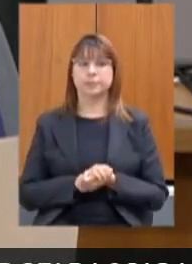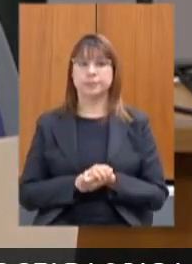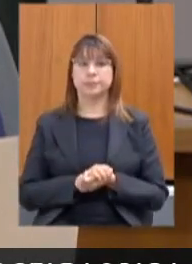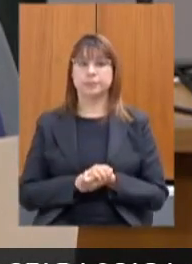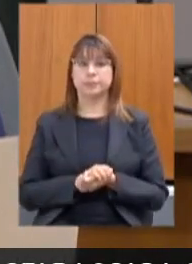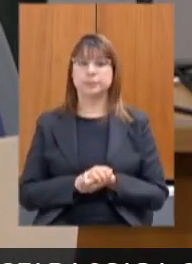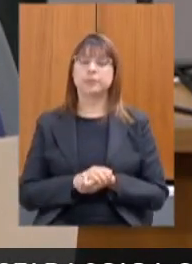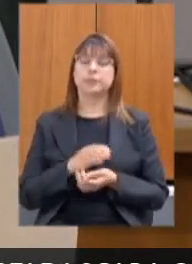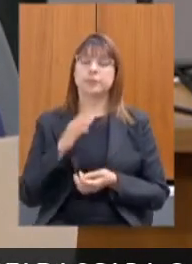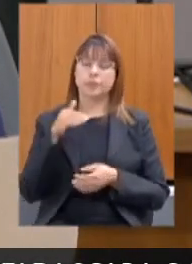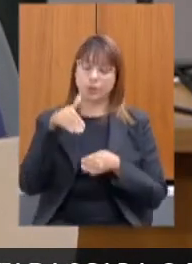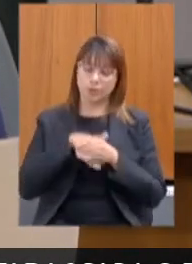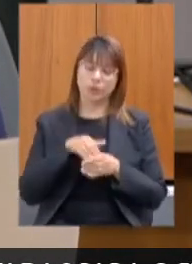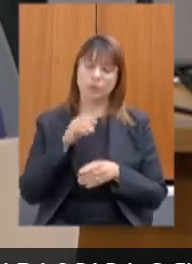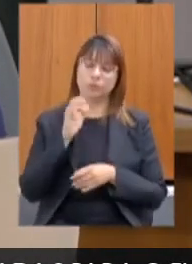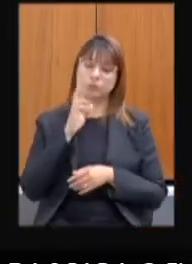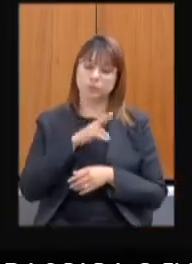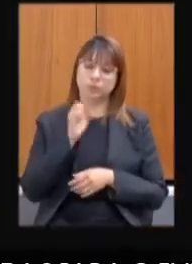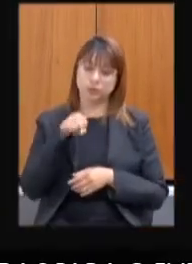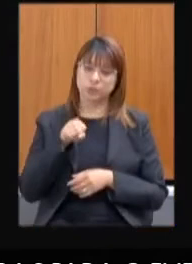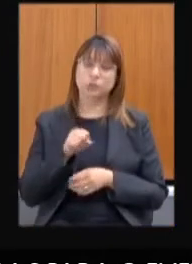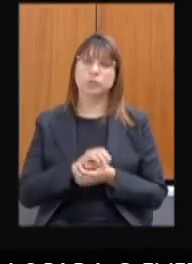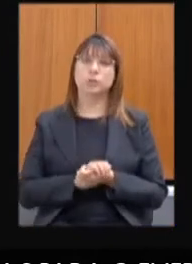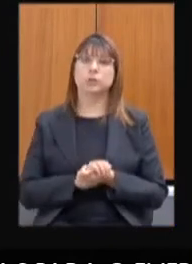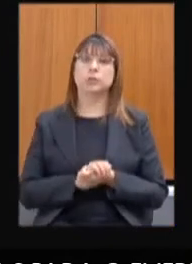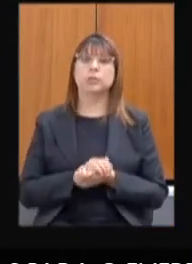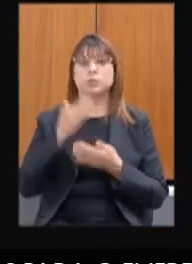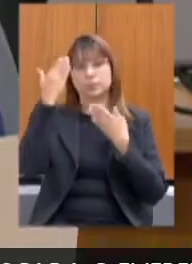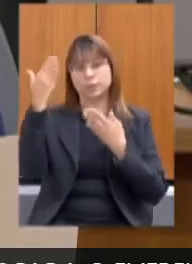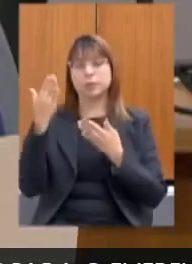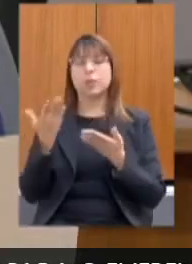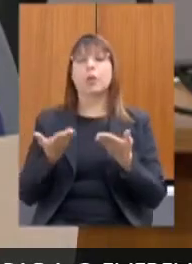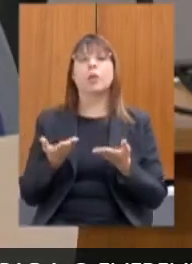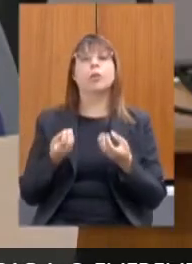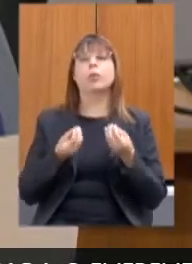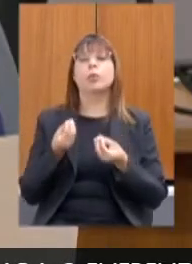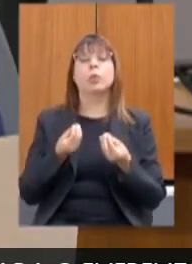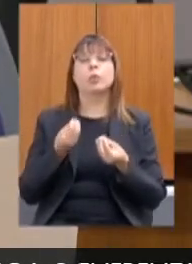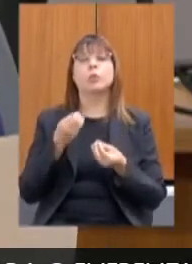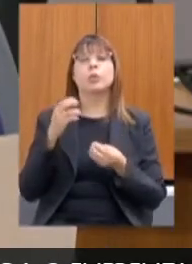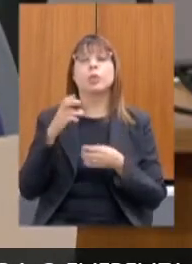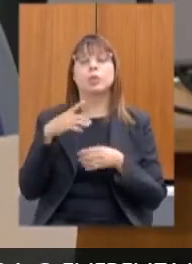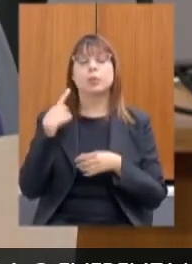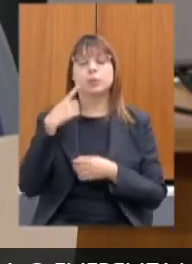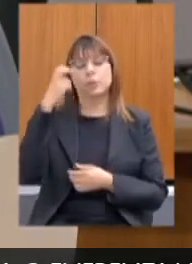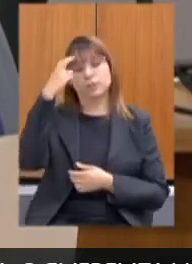voto sim presidente obrigada deputada como vota o deputado Zé Guilherme